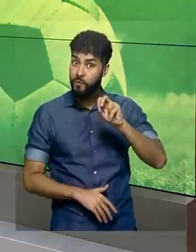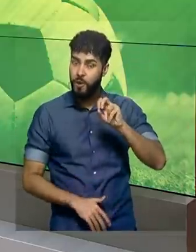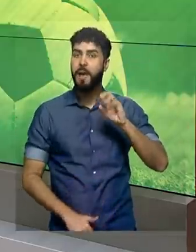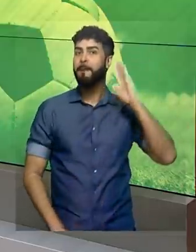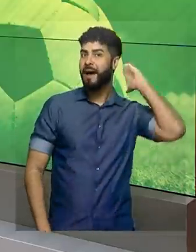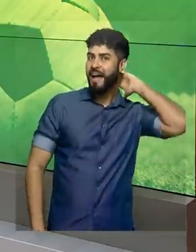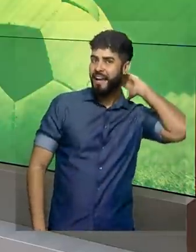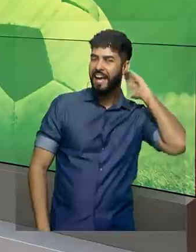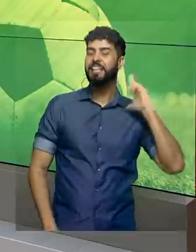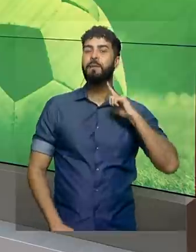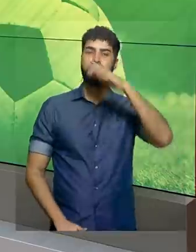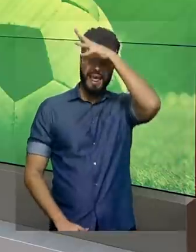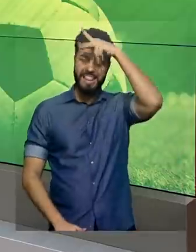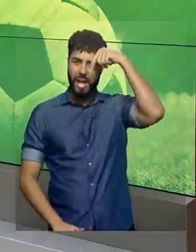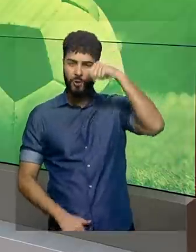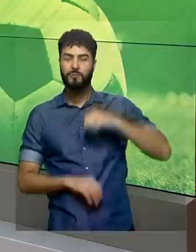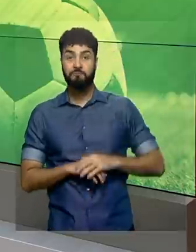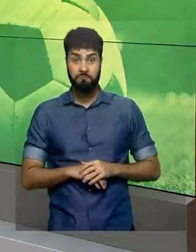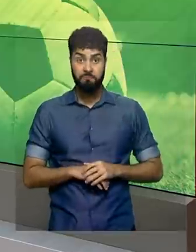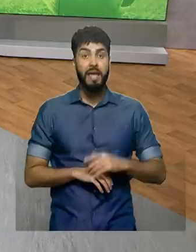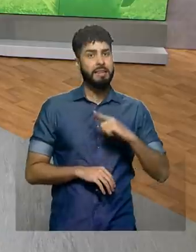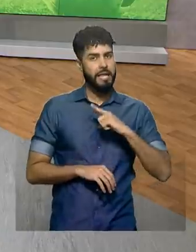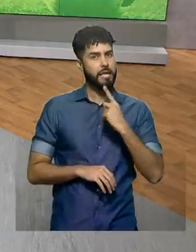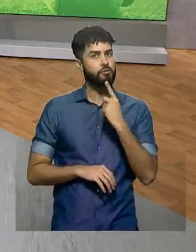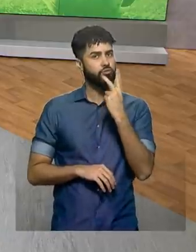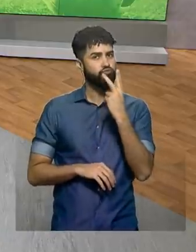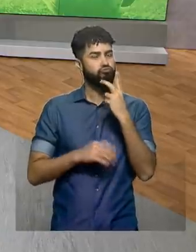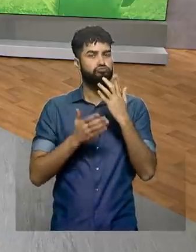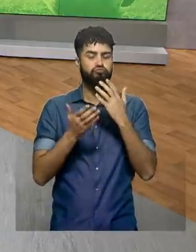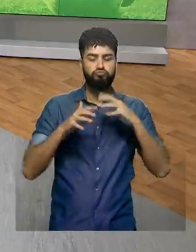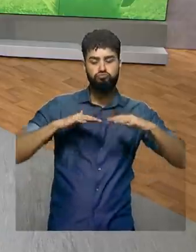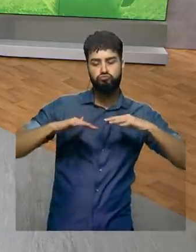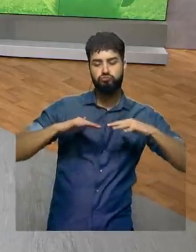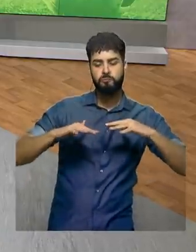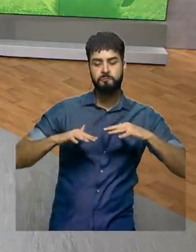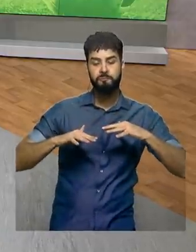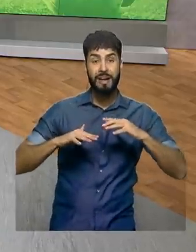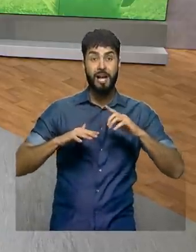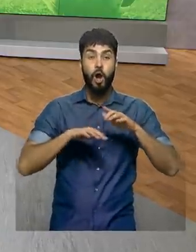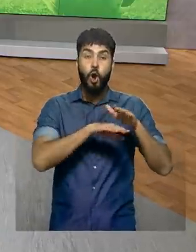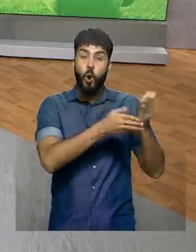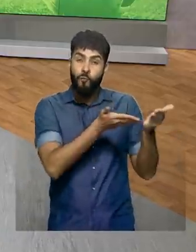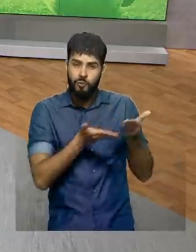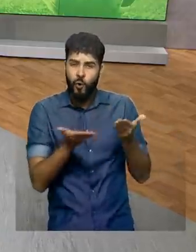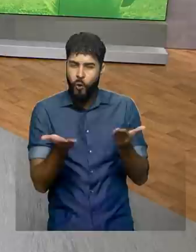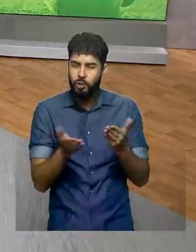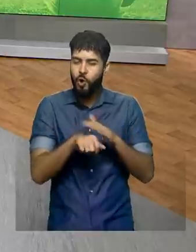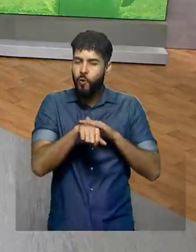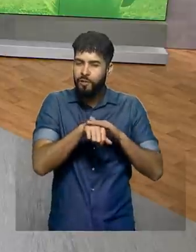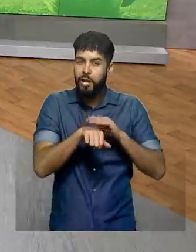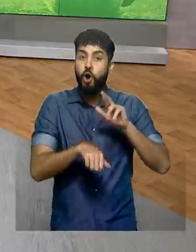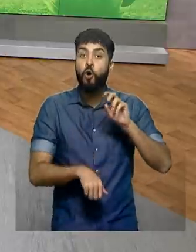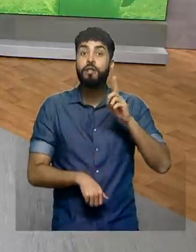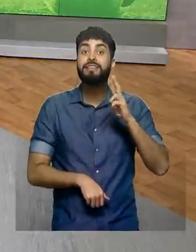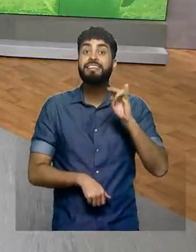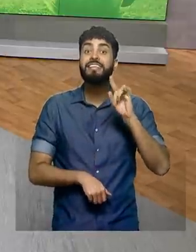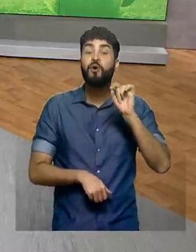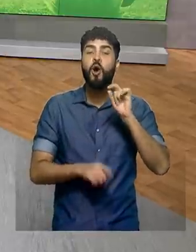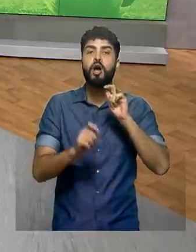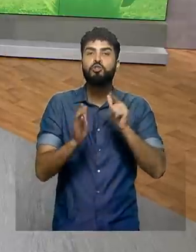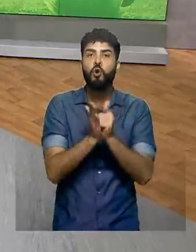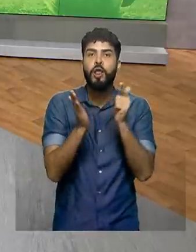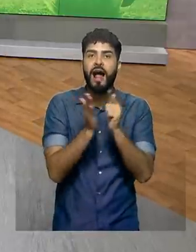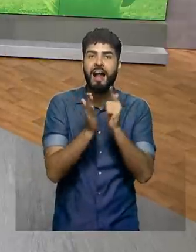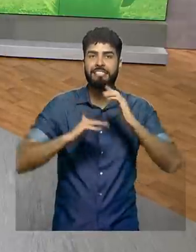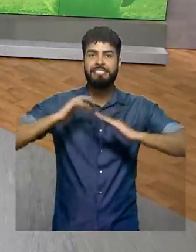do Pará e Faste de Manaus. E para falar da Série D, eu converso com o meu amigo Rodrigo Campos, jornalista, nosso